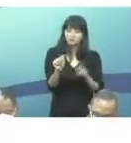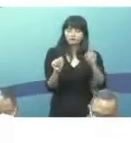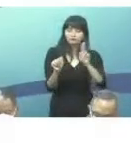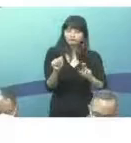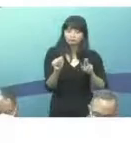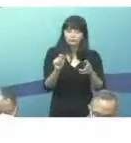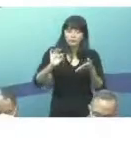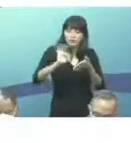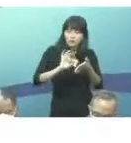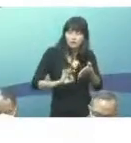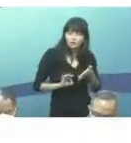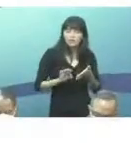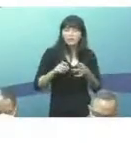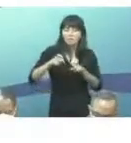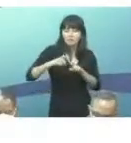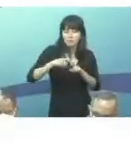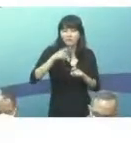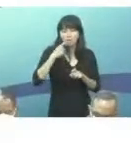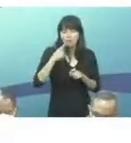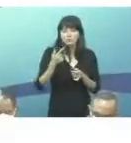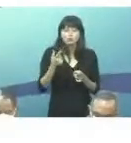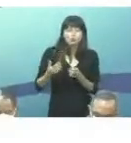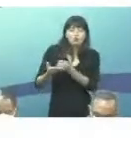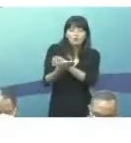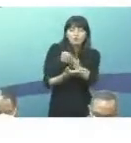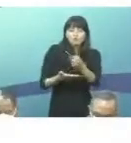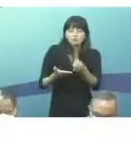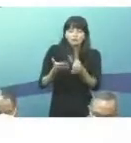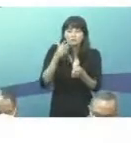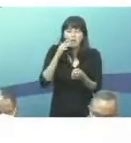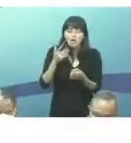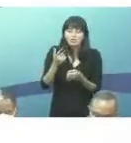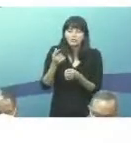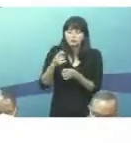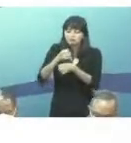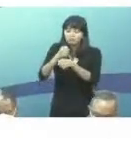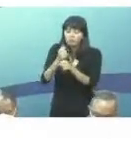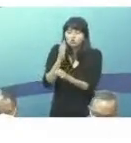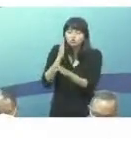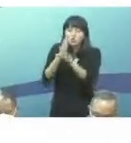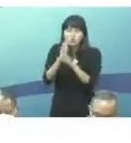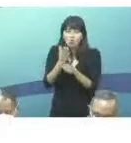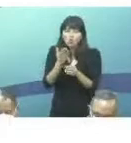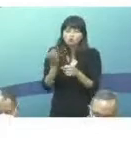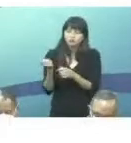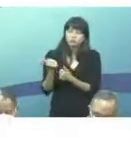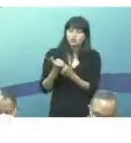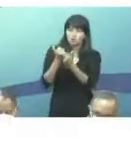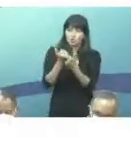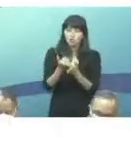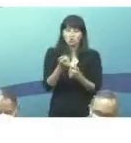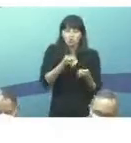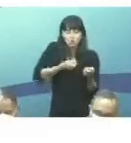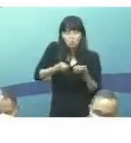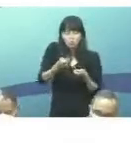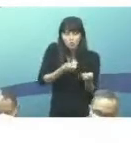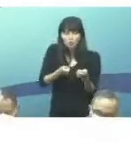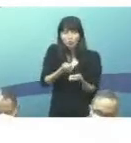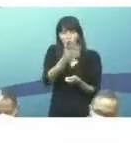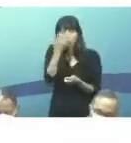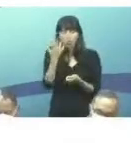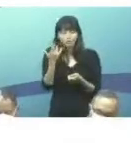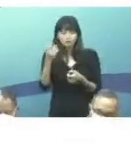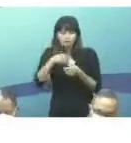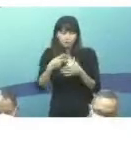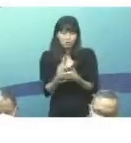tratamento medicamentoso com base nos resultados laboratoriais e auxilia o controle dos casos de resistência no